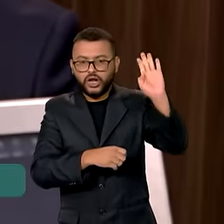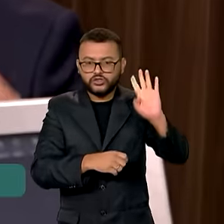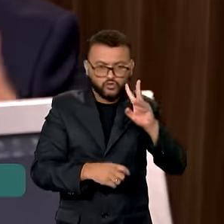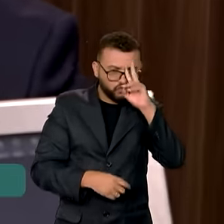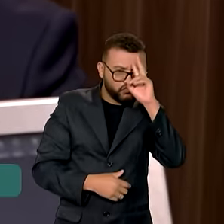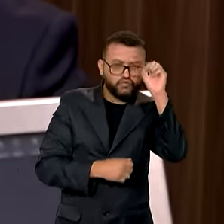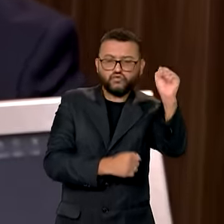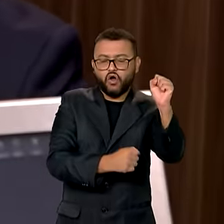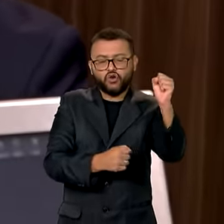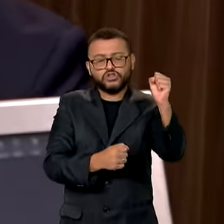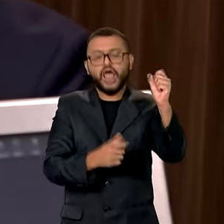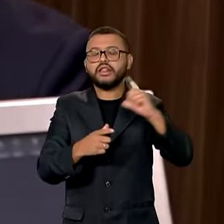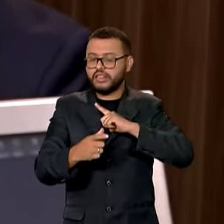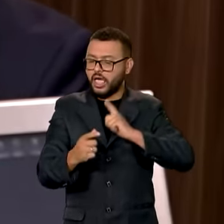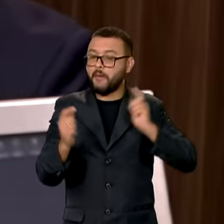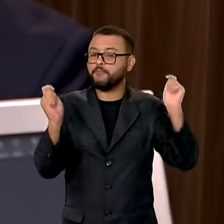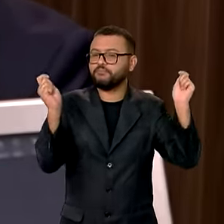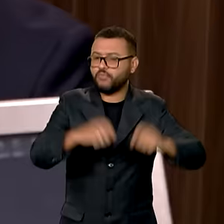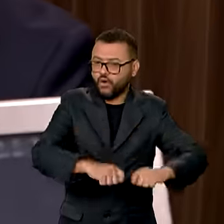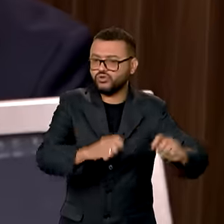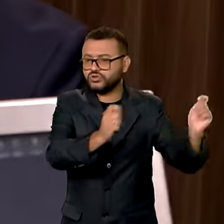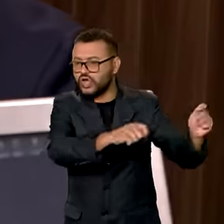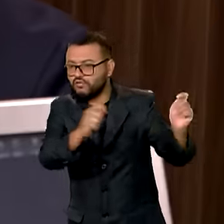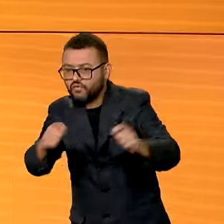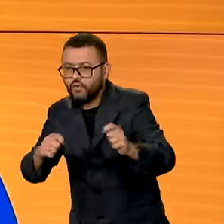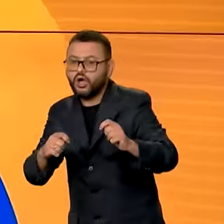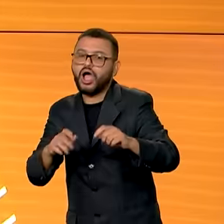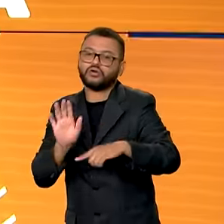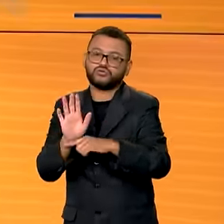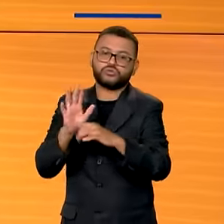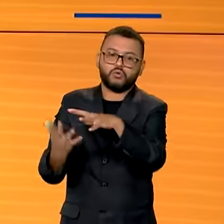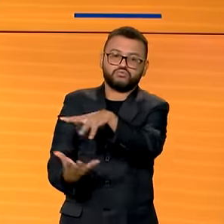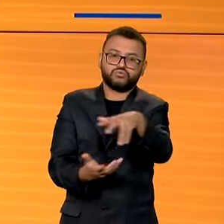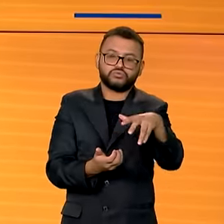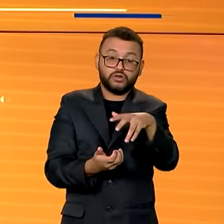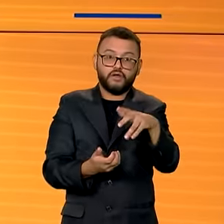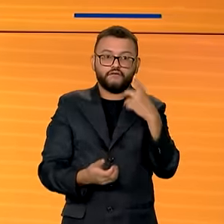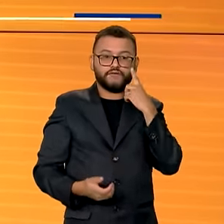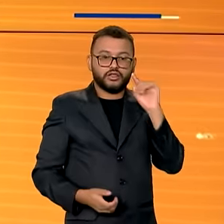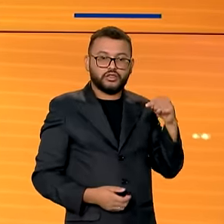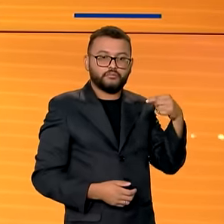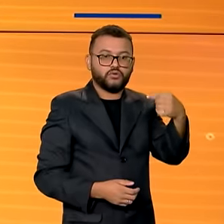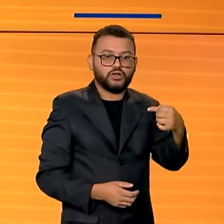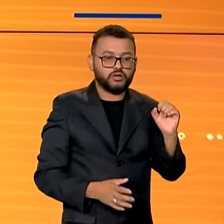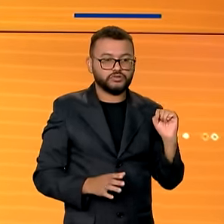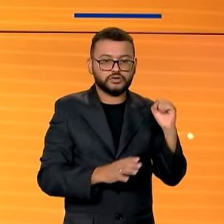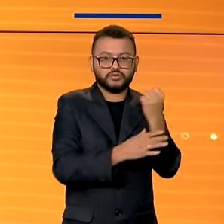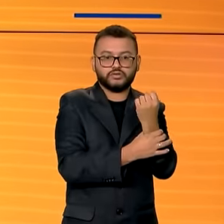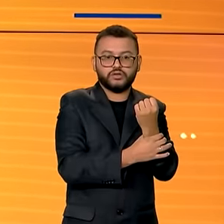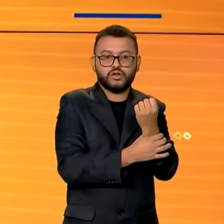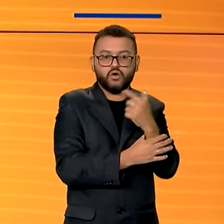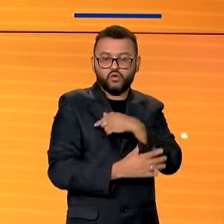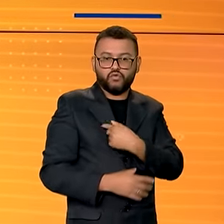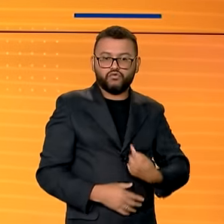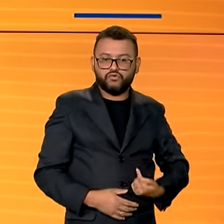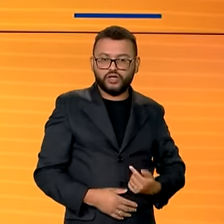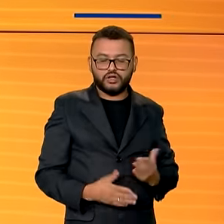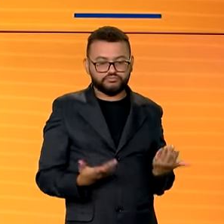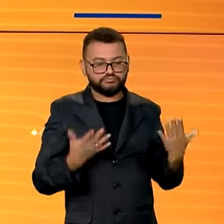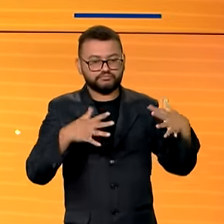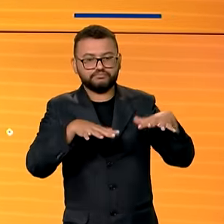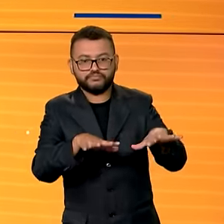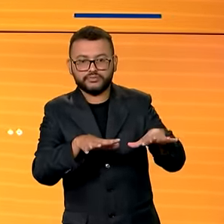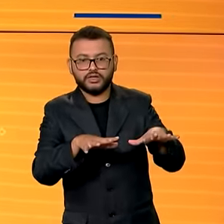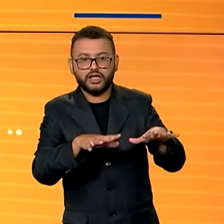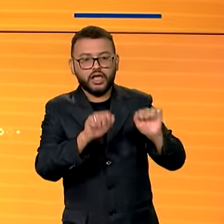com muitas possibilidades no mundo inteiro. Veja a seguir. Garantir um Estado mais inclusivo